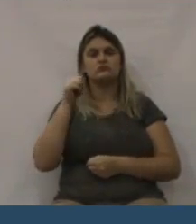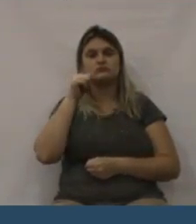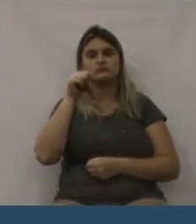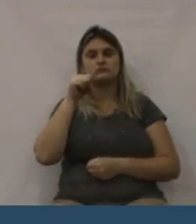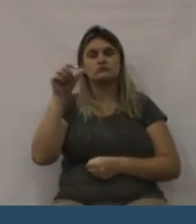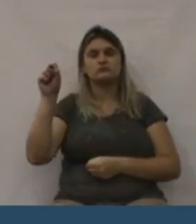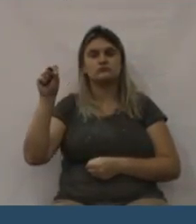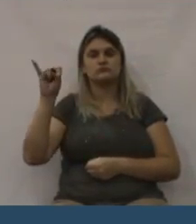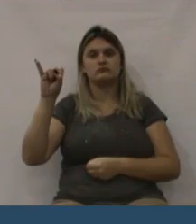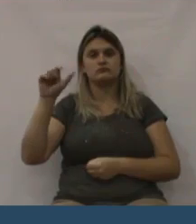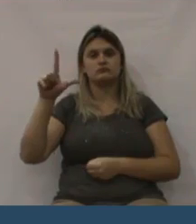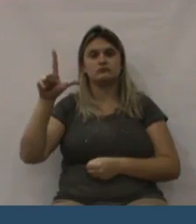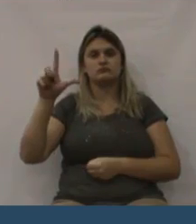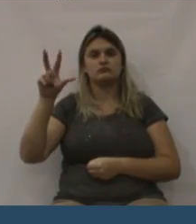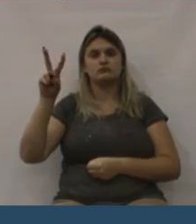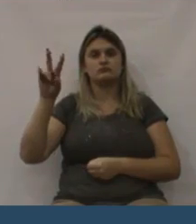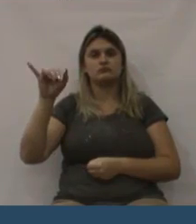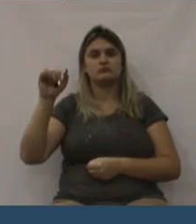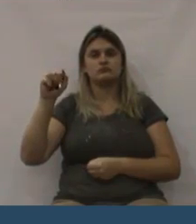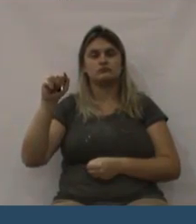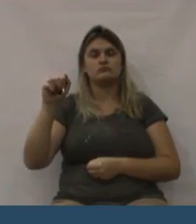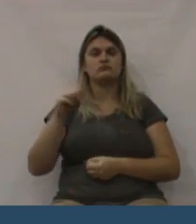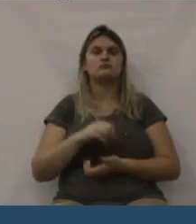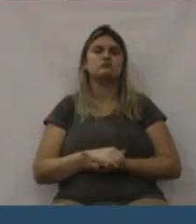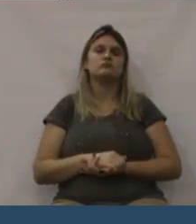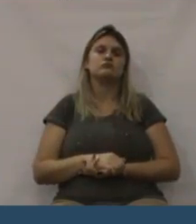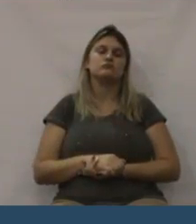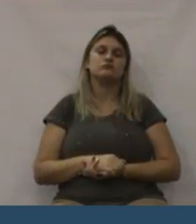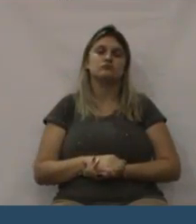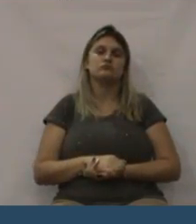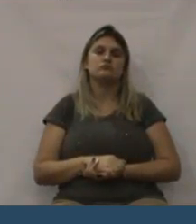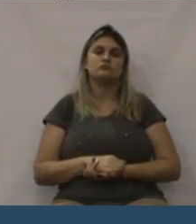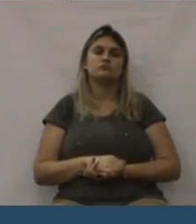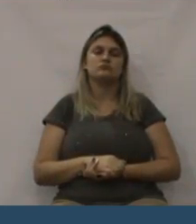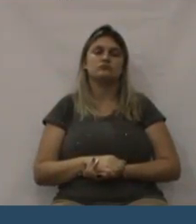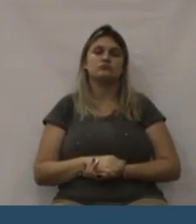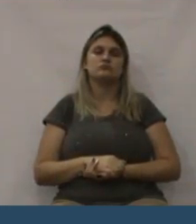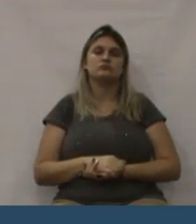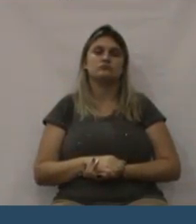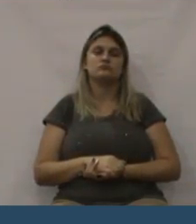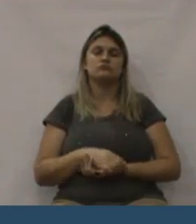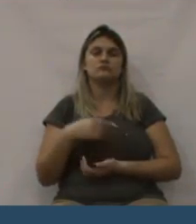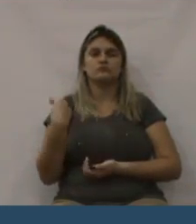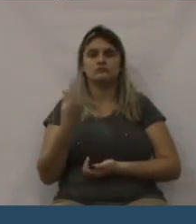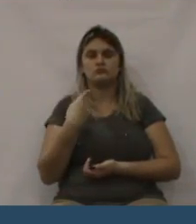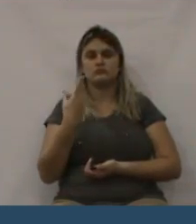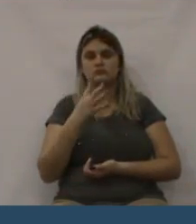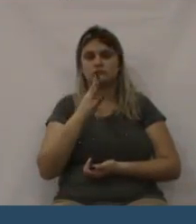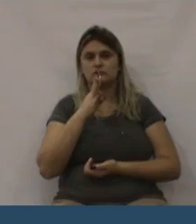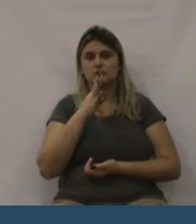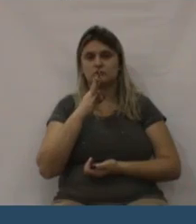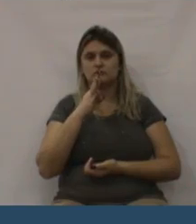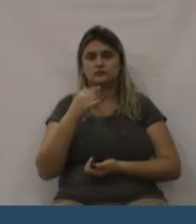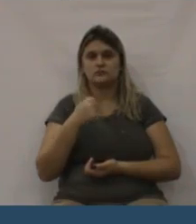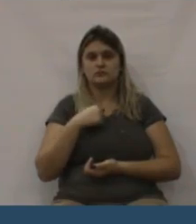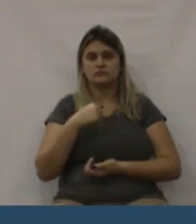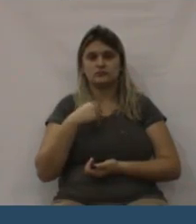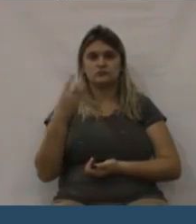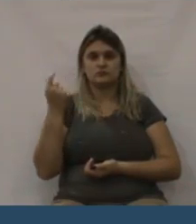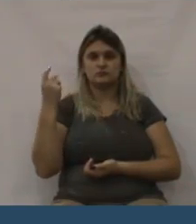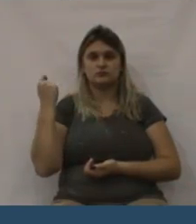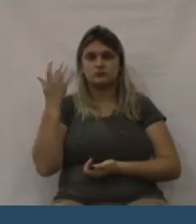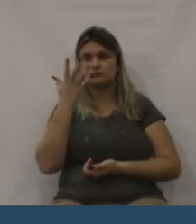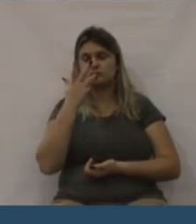os idosos sabem bem e o comentário já saiu logo após e